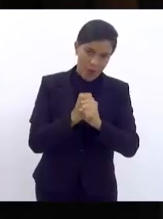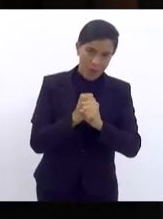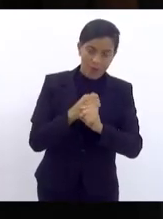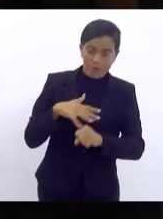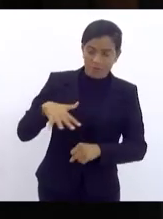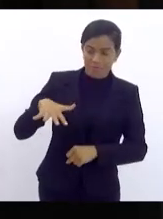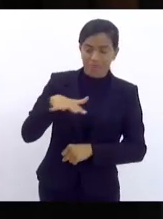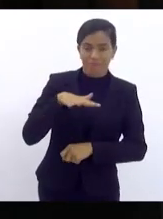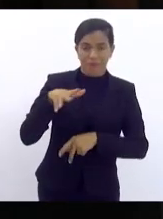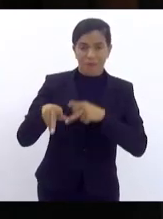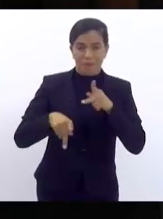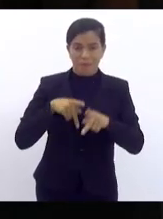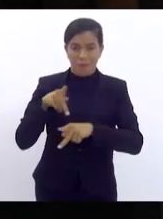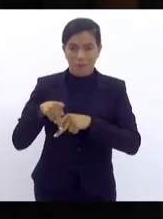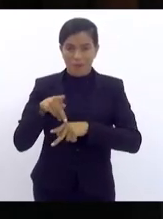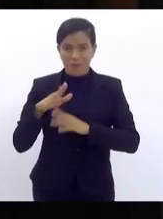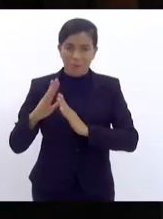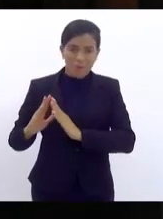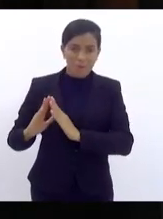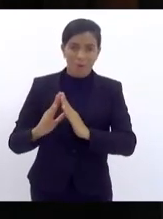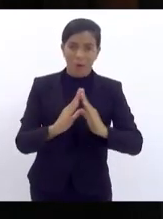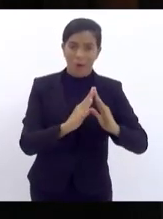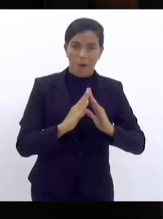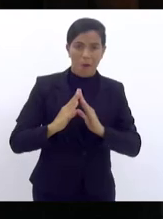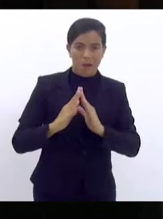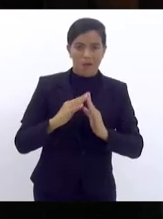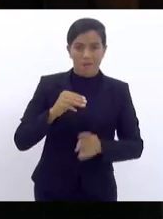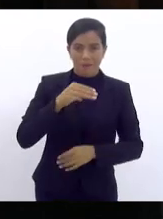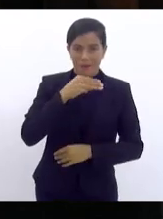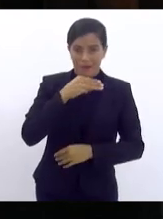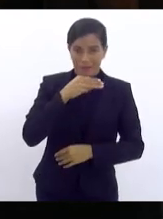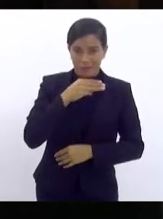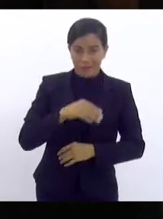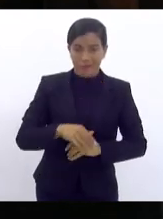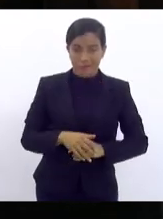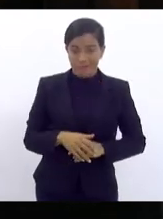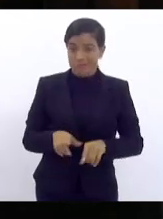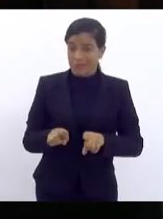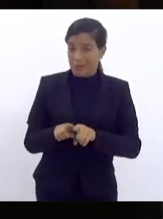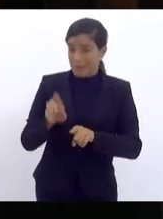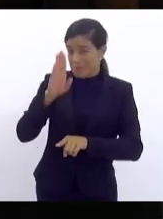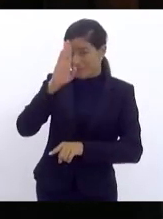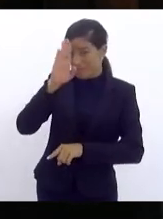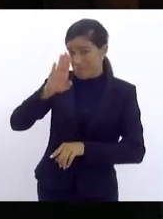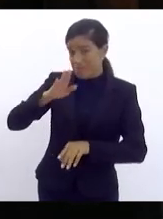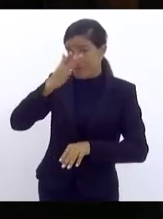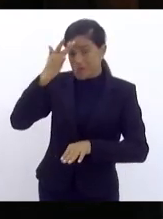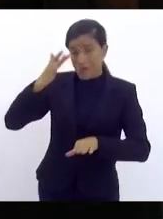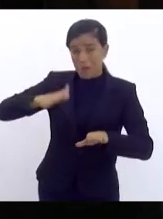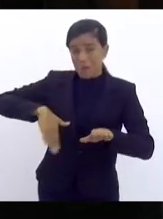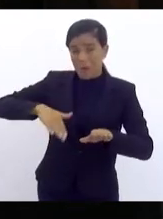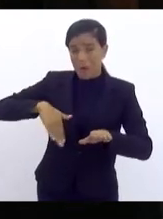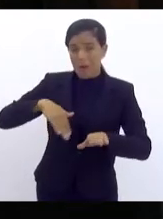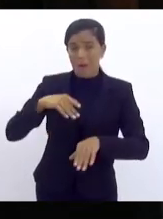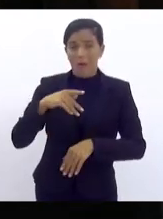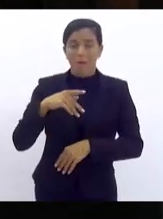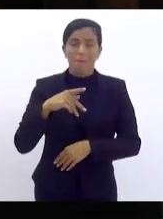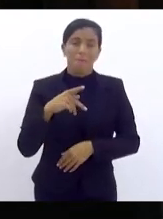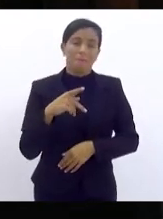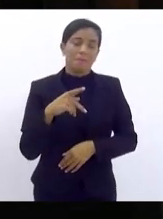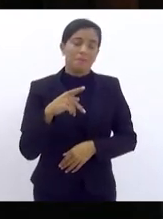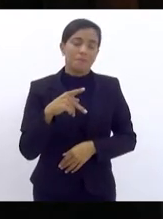nossa população de Mangaratiba, especificamente para os moradores da Praia do Saco. Naturalmente,